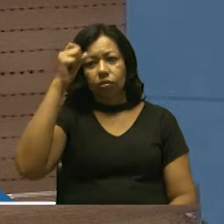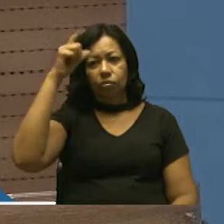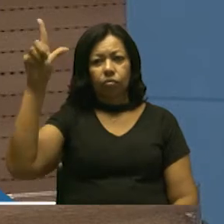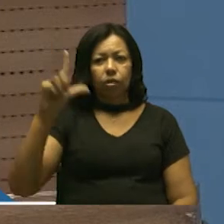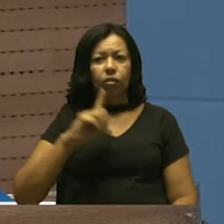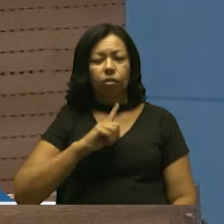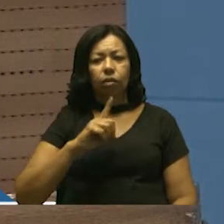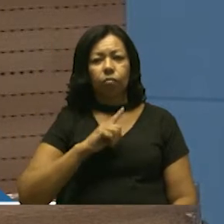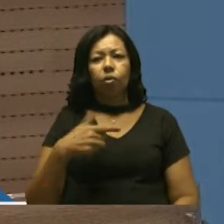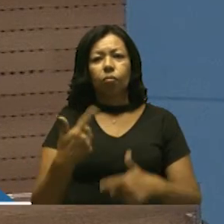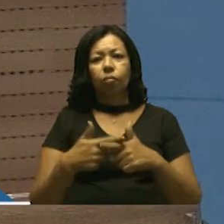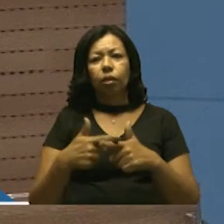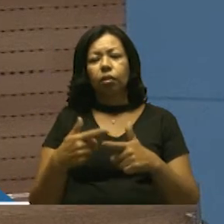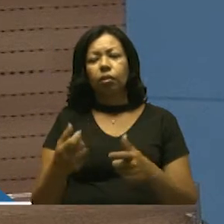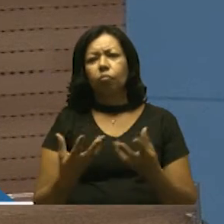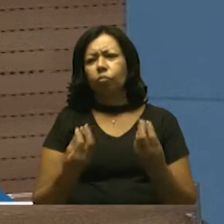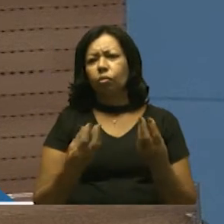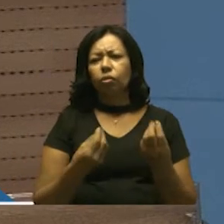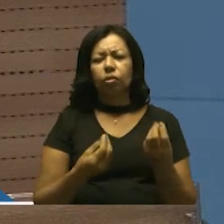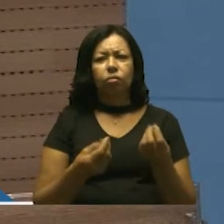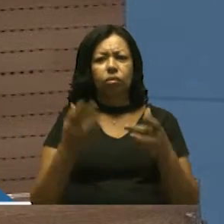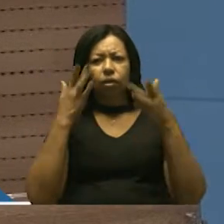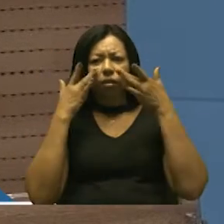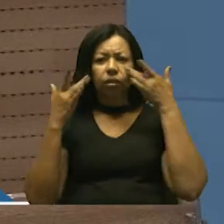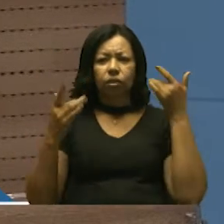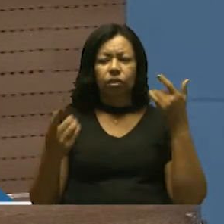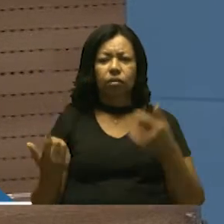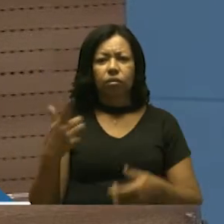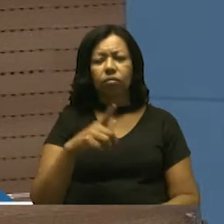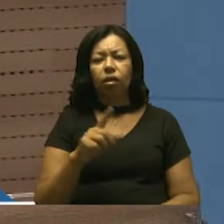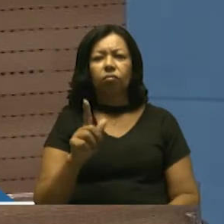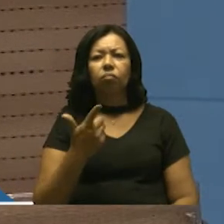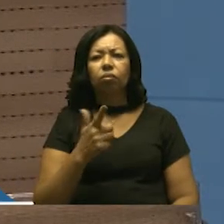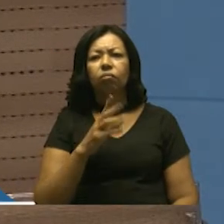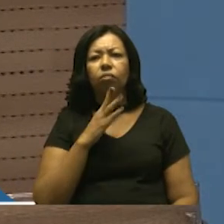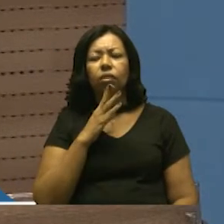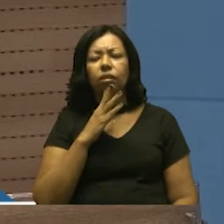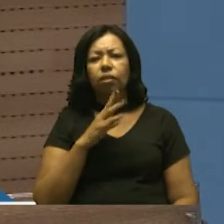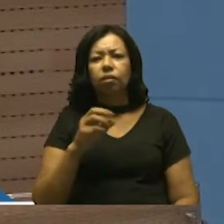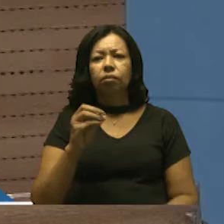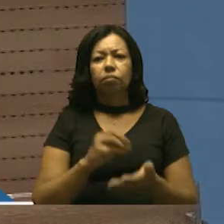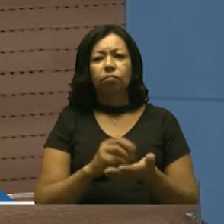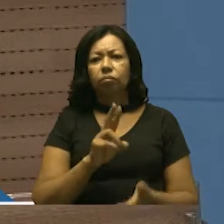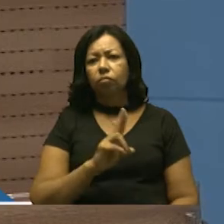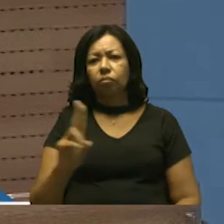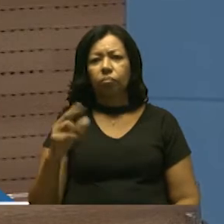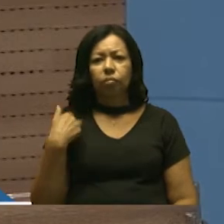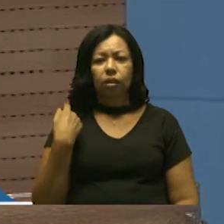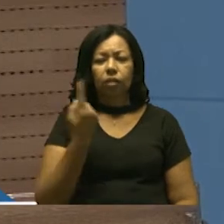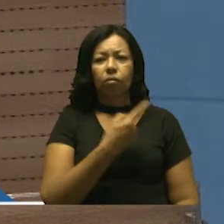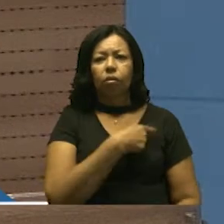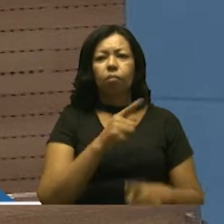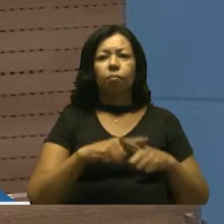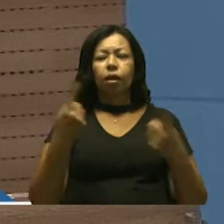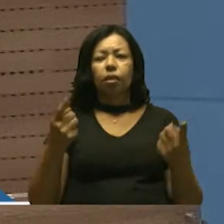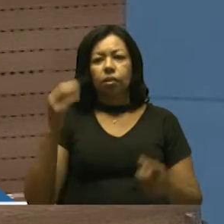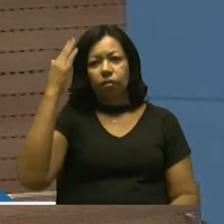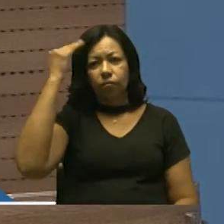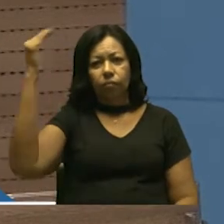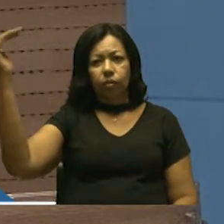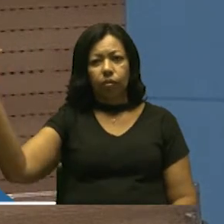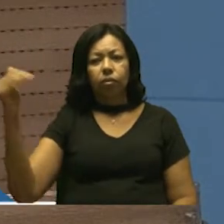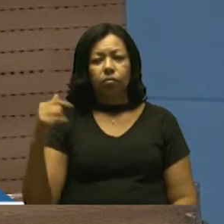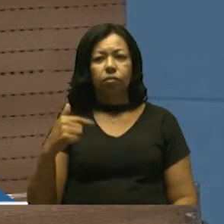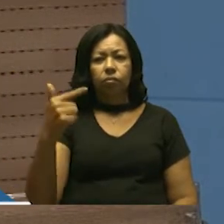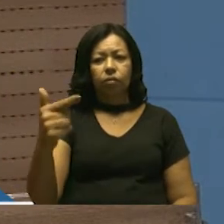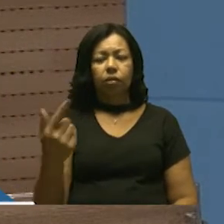temos, porque são muitos os artistas, muitos deles incógnitos, muitos deles anônimos para nós, mas que fazem fama aí fora,